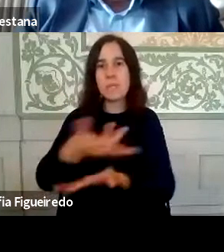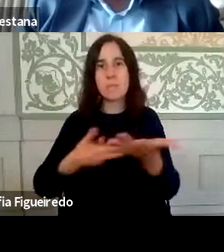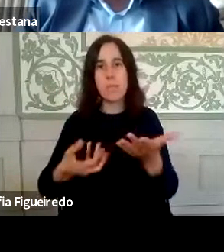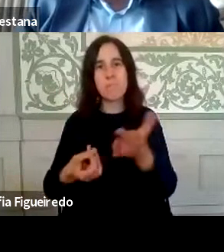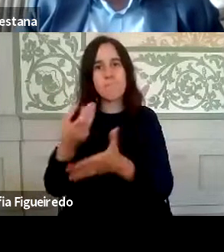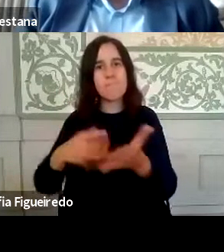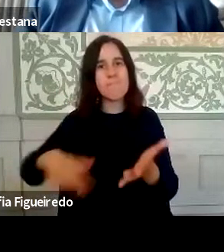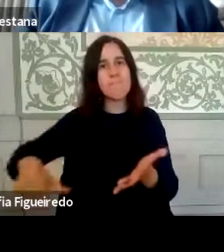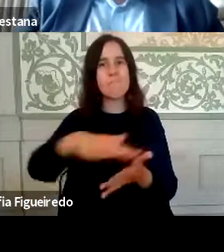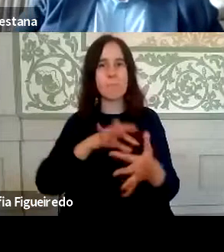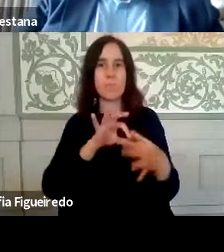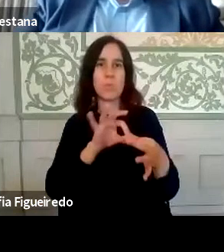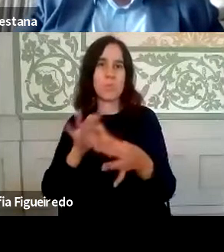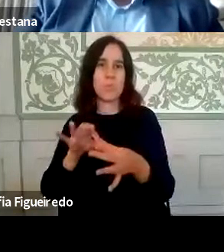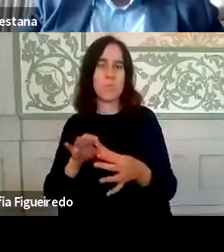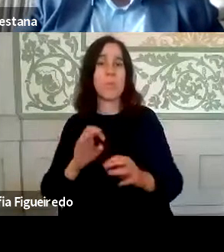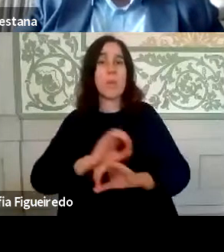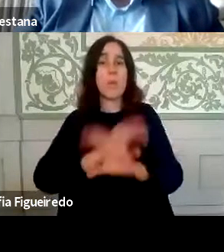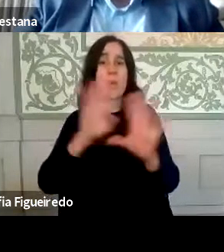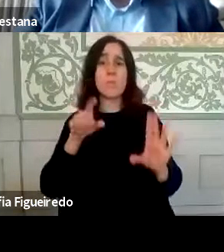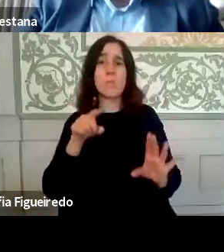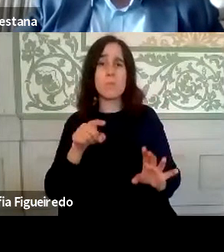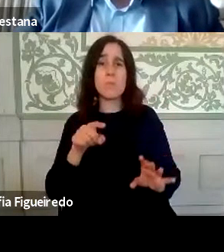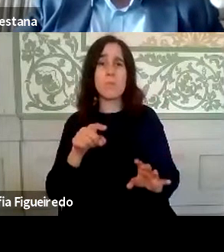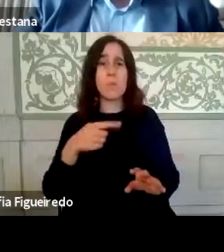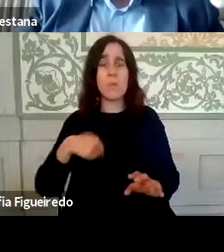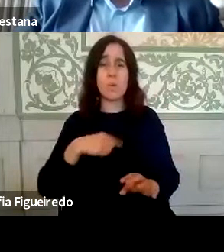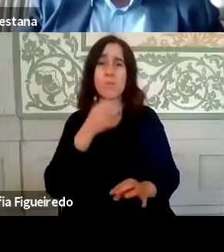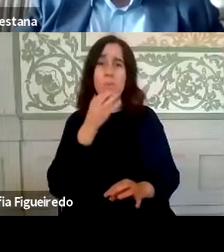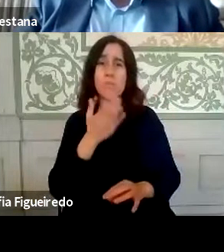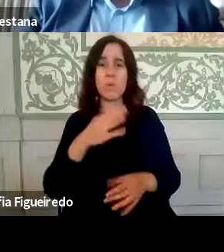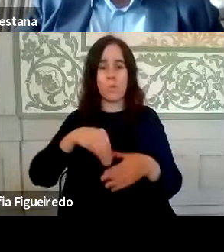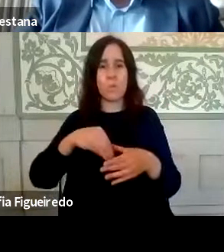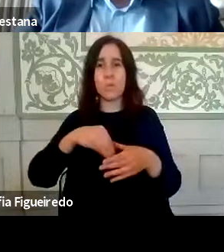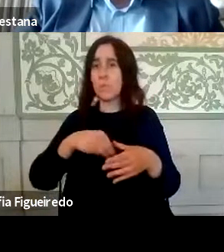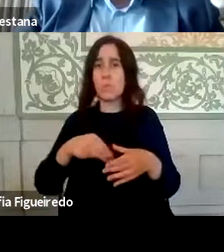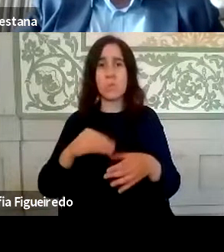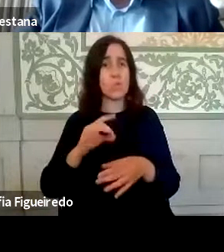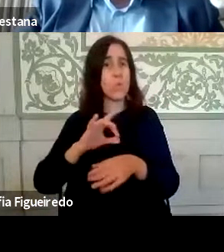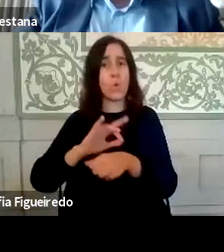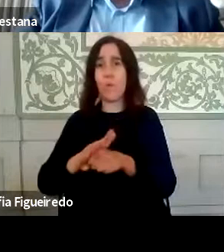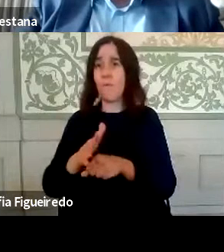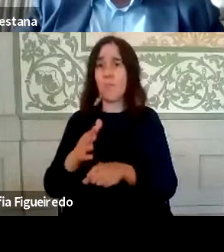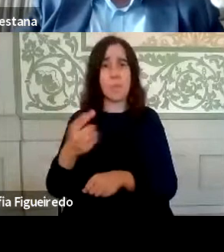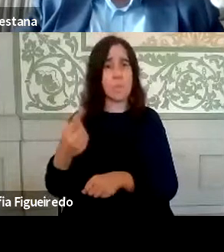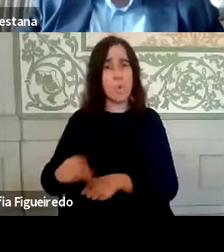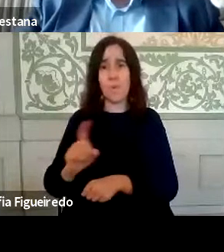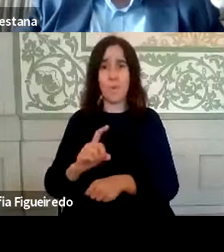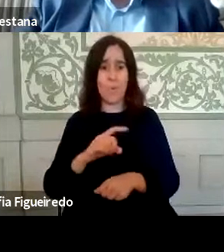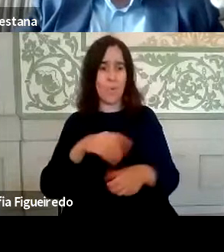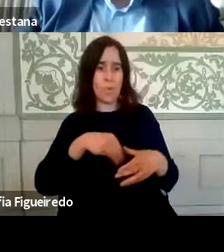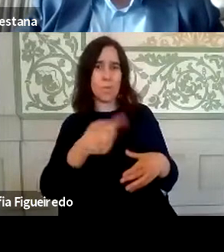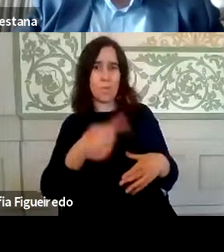nessa dimensão colaborativa. É claro que para isso, nós falámos do contexto. O contexto não é só o Covid, o contexto não é só a nossa pré